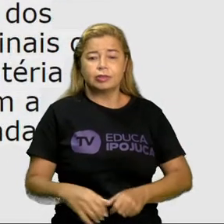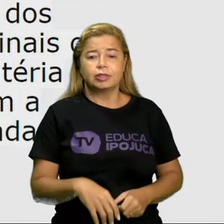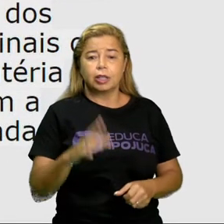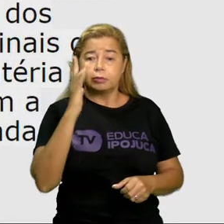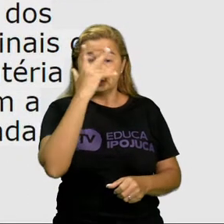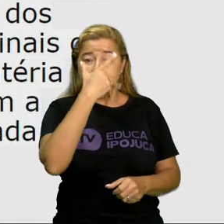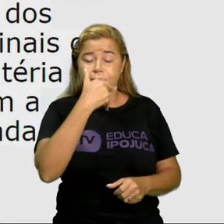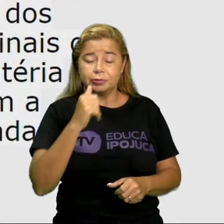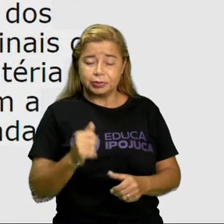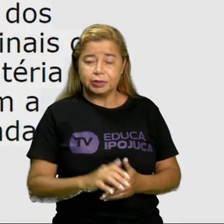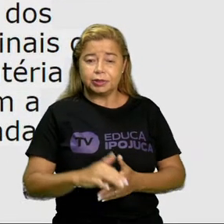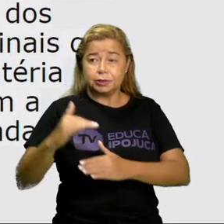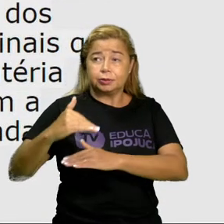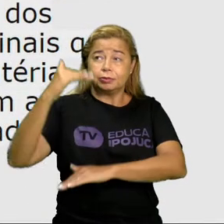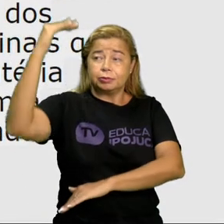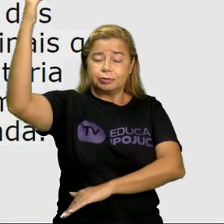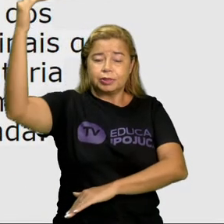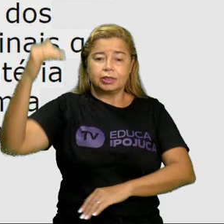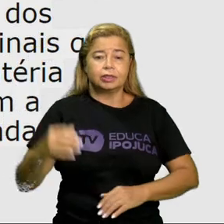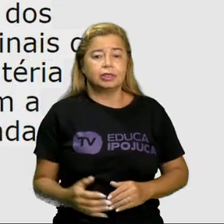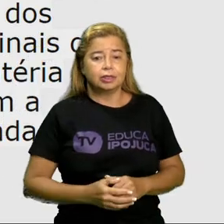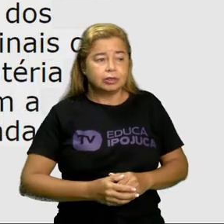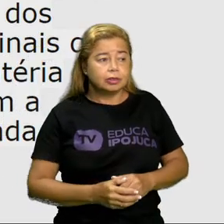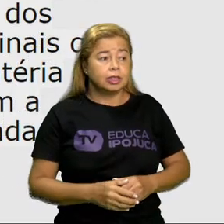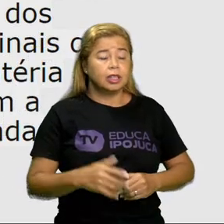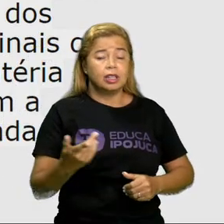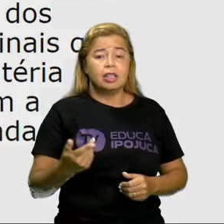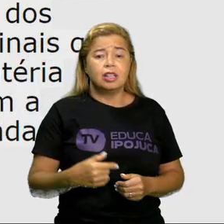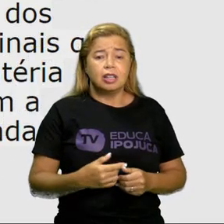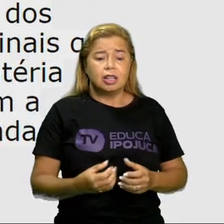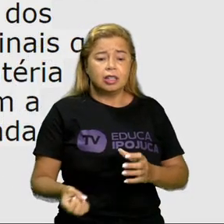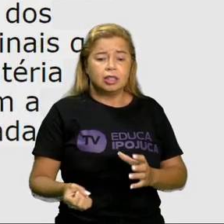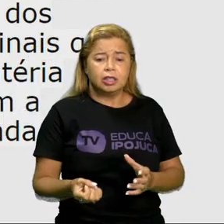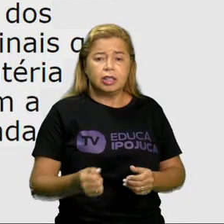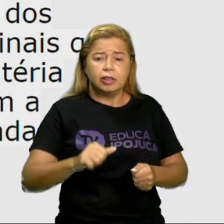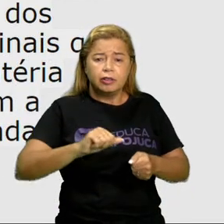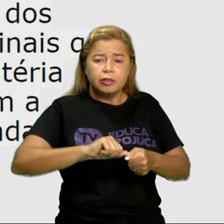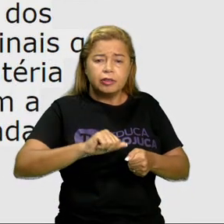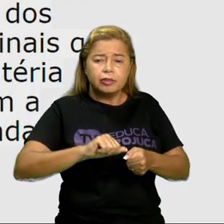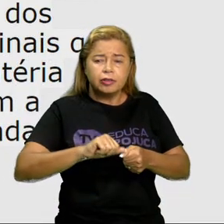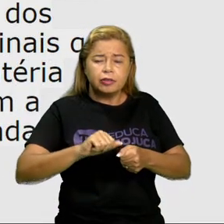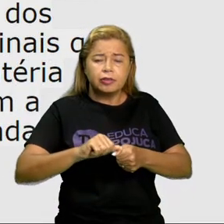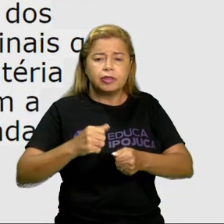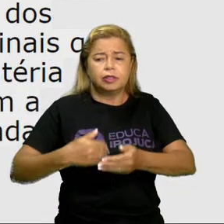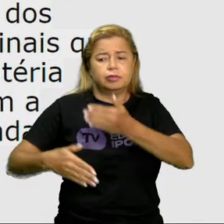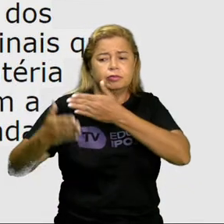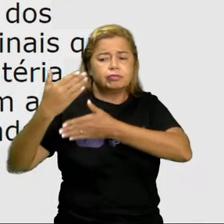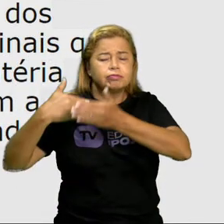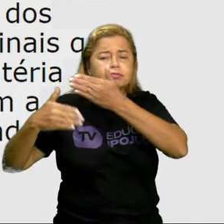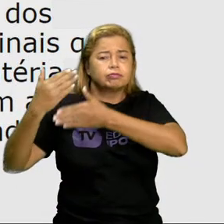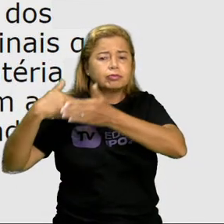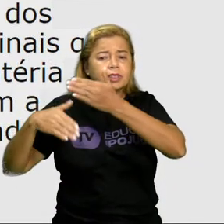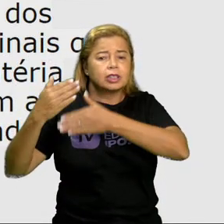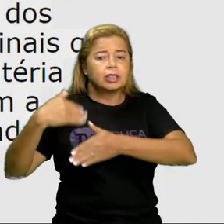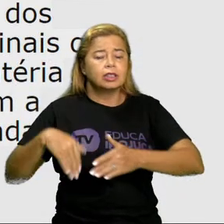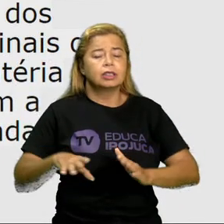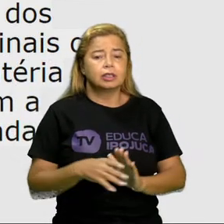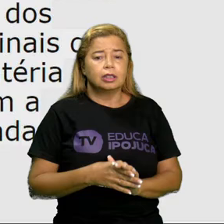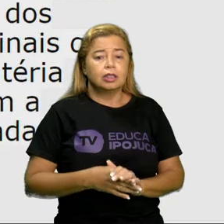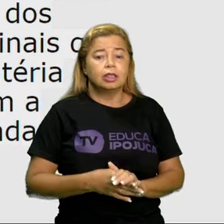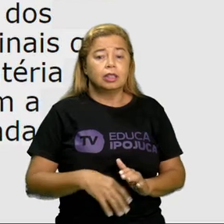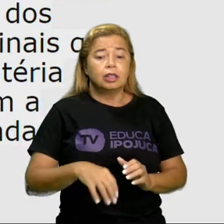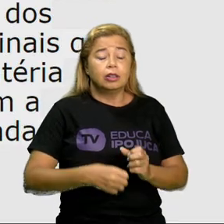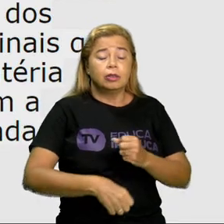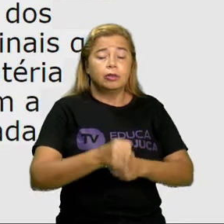cidade. E esse fórum da justiça, ele já foi criado pela Constituição desde 1988. O